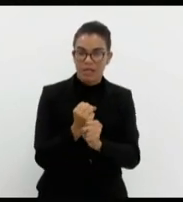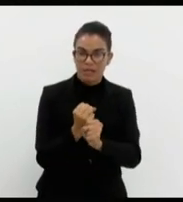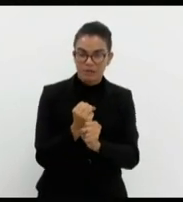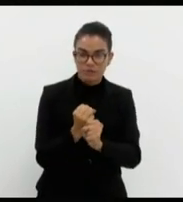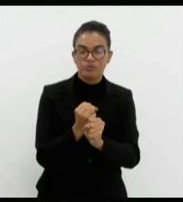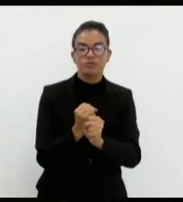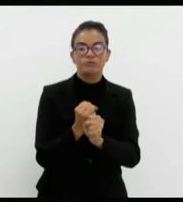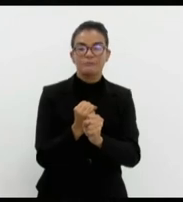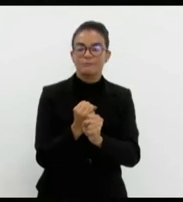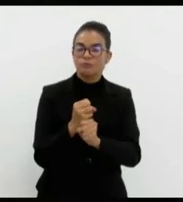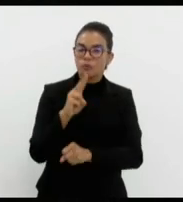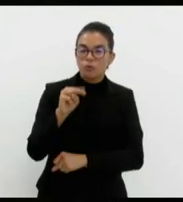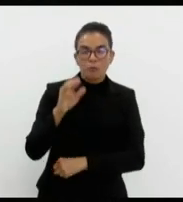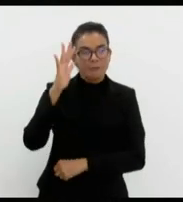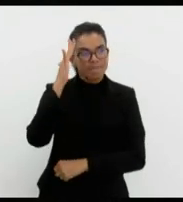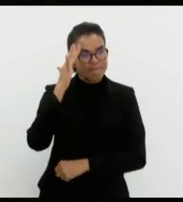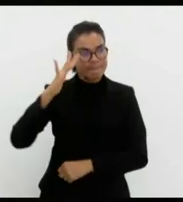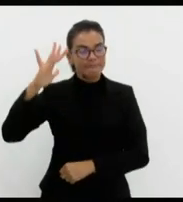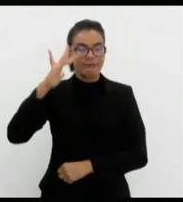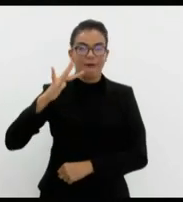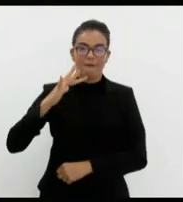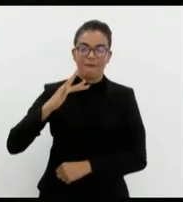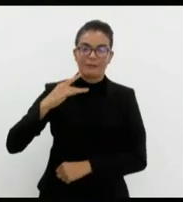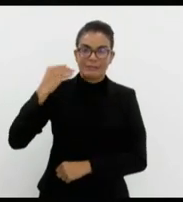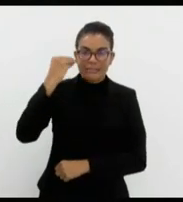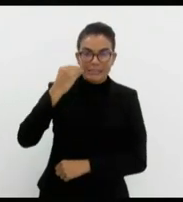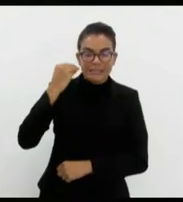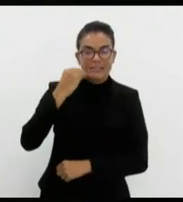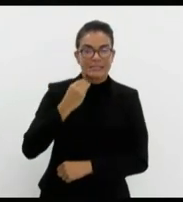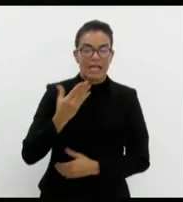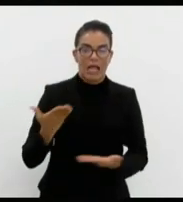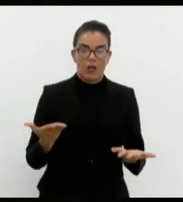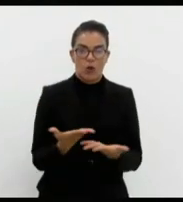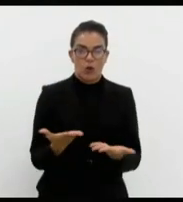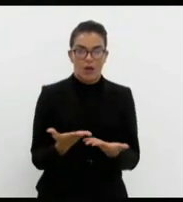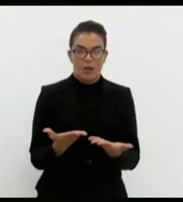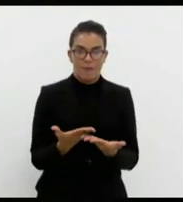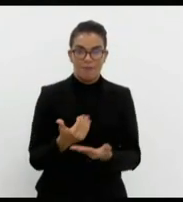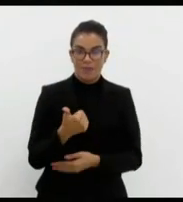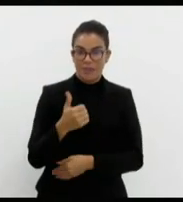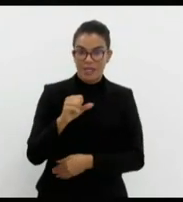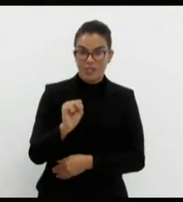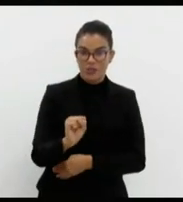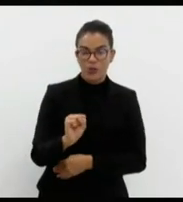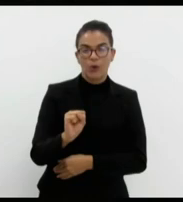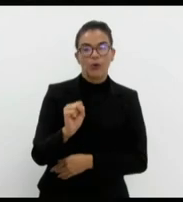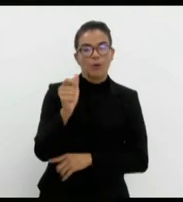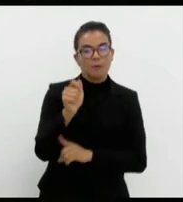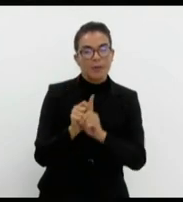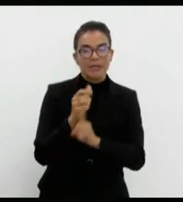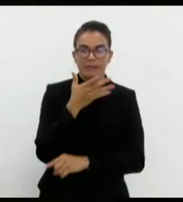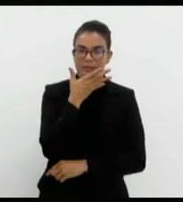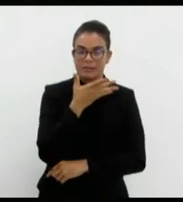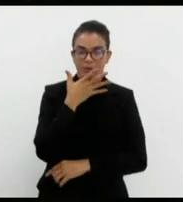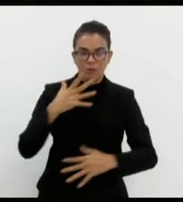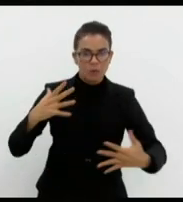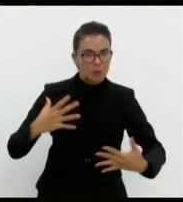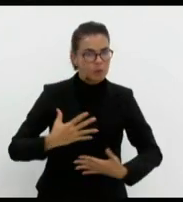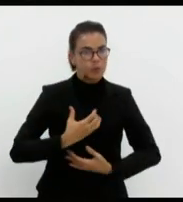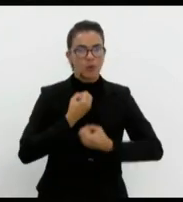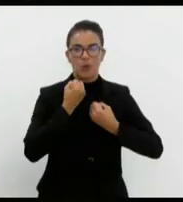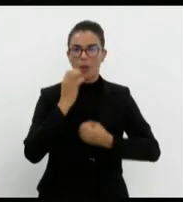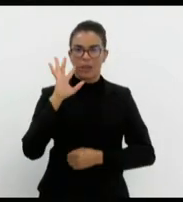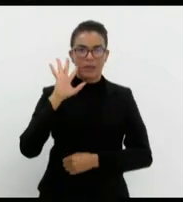vivenciar uma situação como essa que estou passando agora. Em 18 de dezembro, eu fui surpreendida com uma